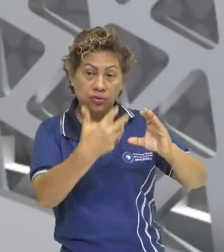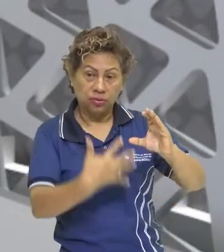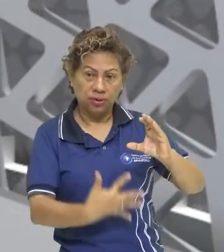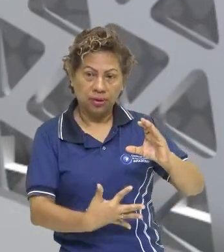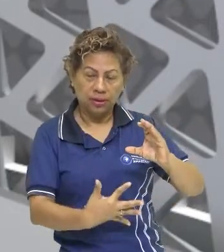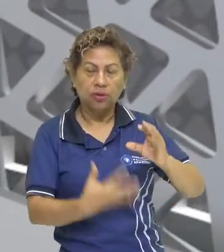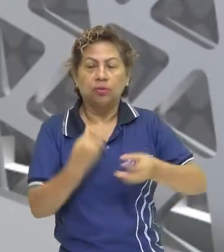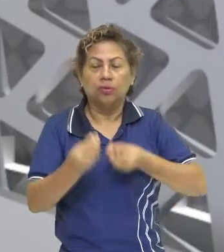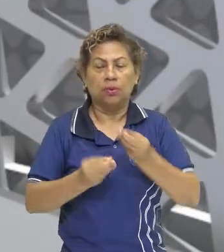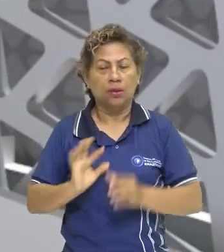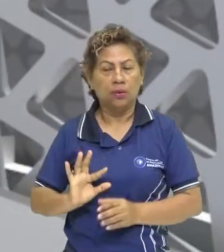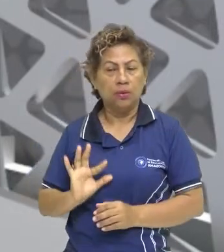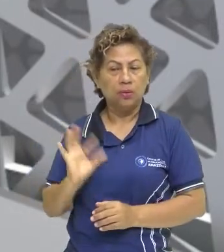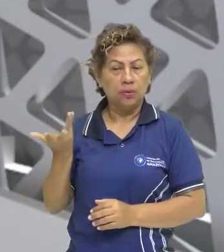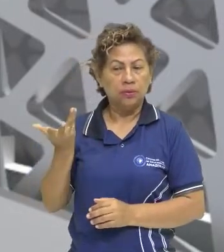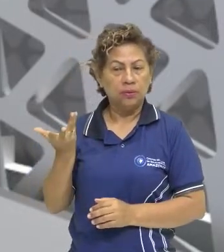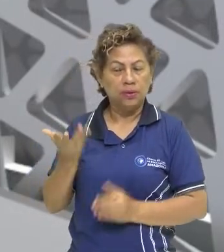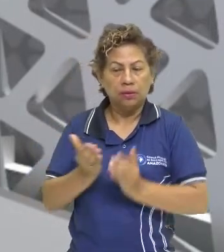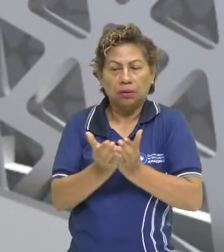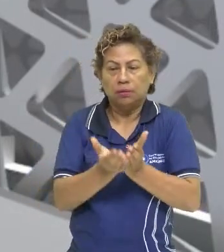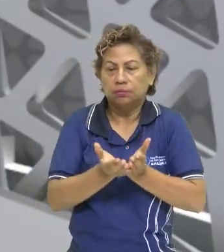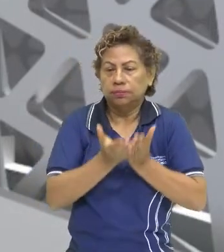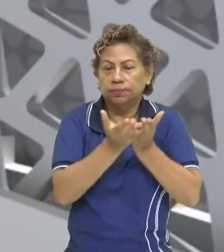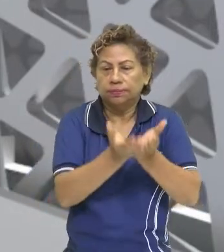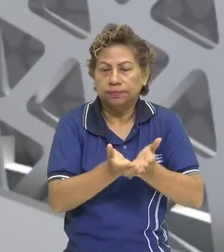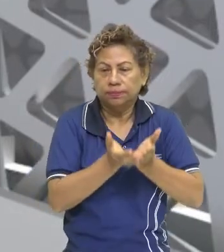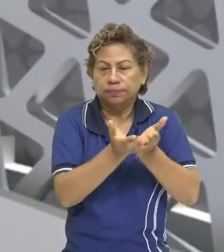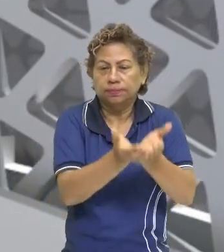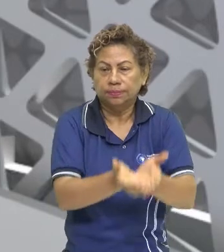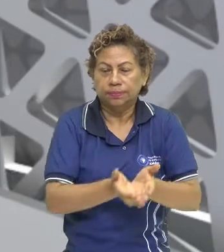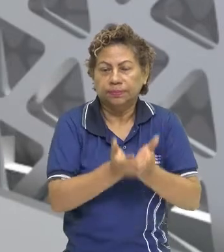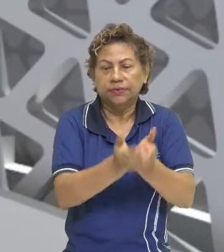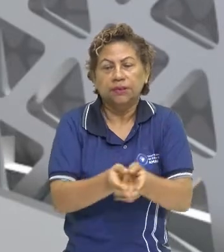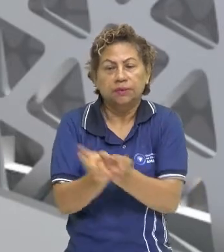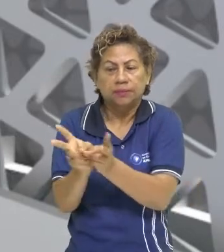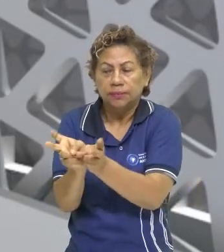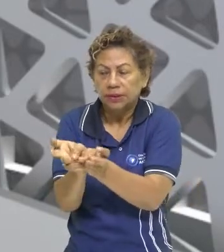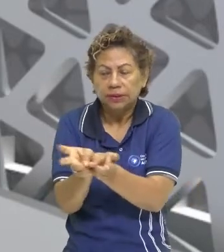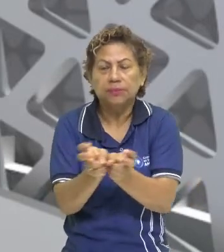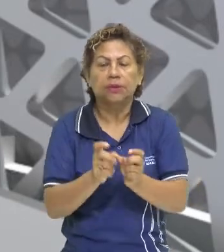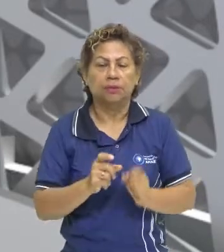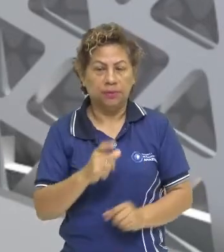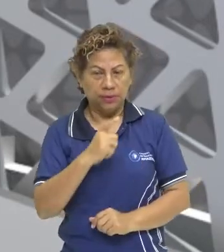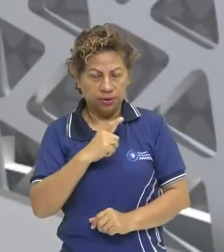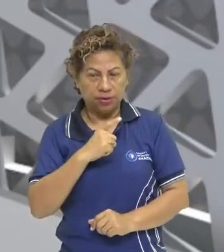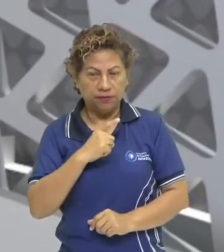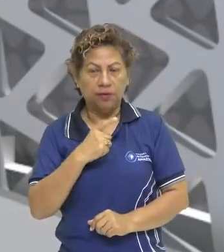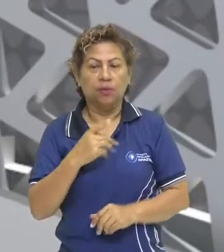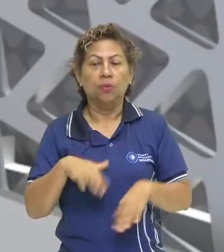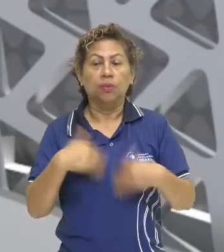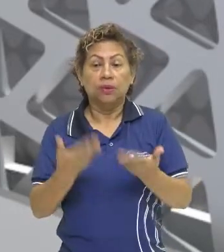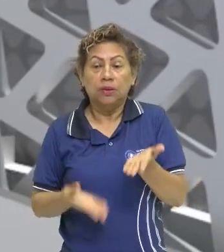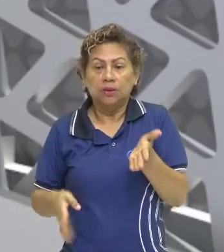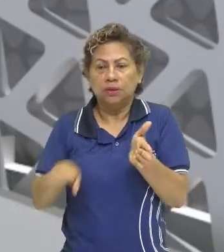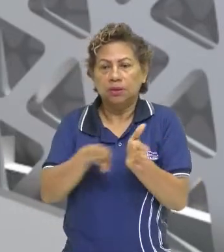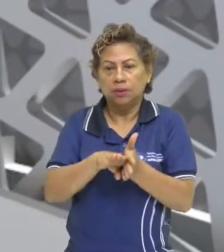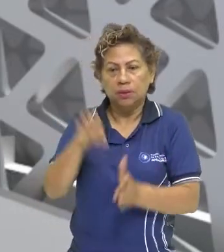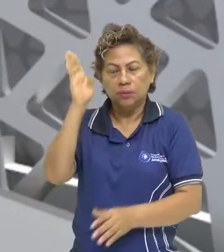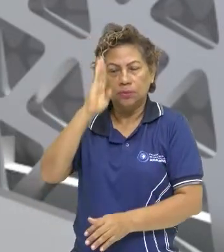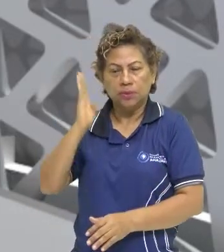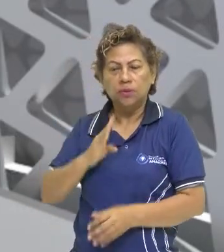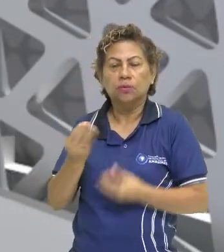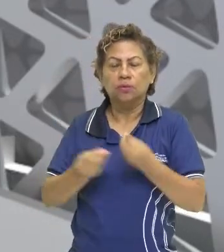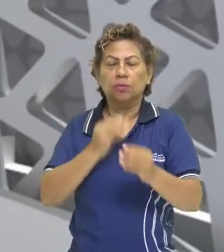como foi que se deu essas viagens, qual a percepção que eles tiveram aqui ao chegar, né? Como foi o